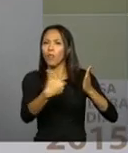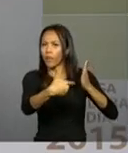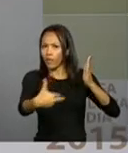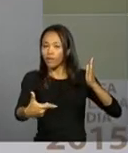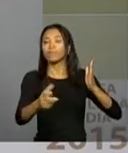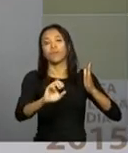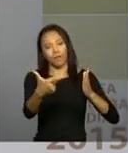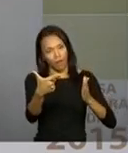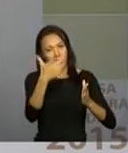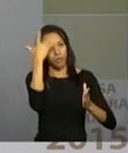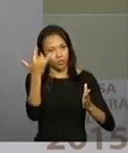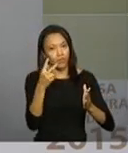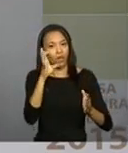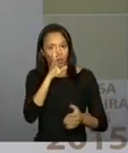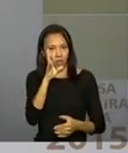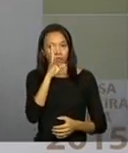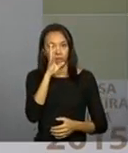claro.